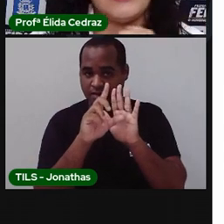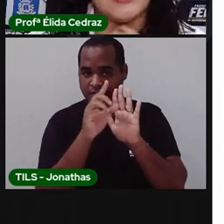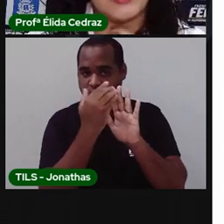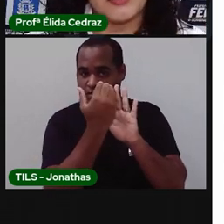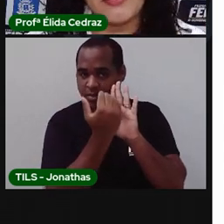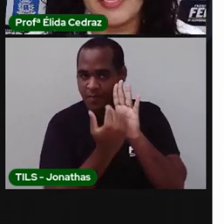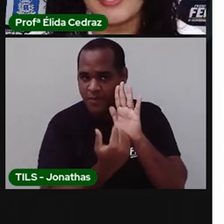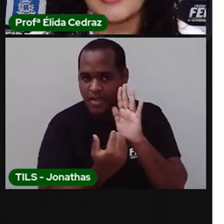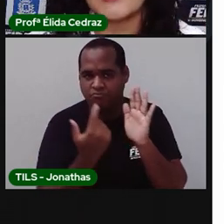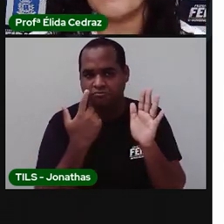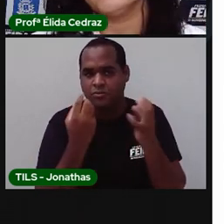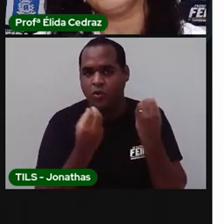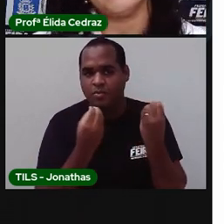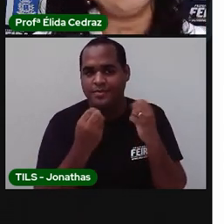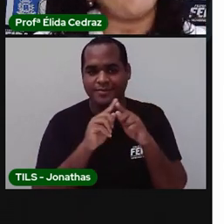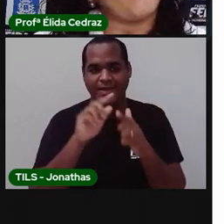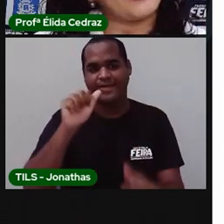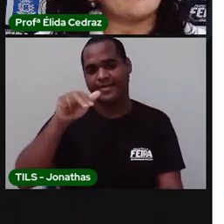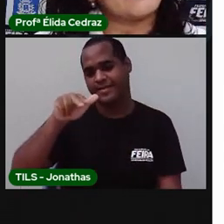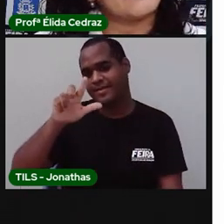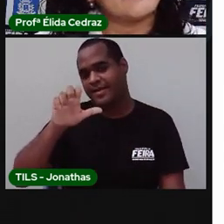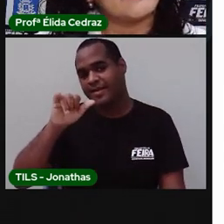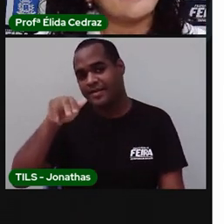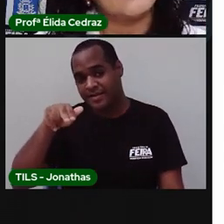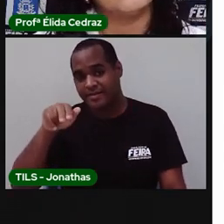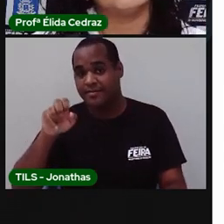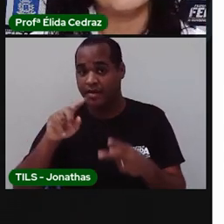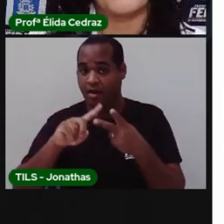Aline, isso mesmo. E depois?